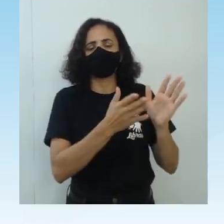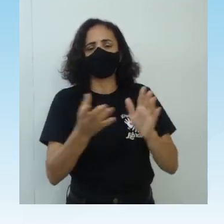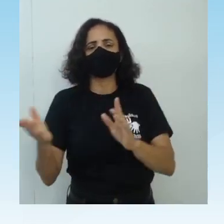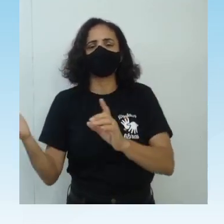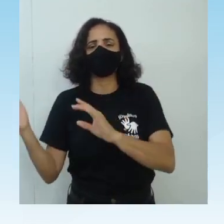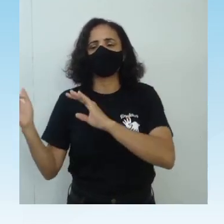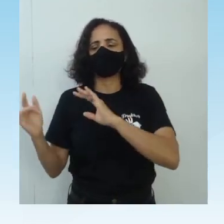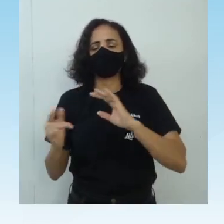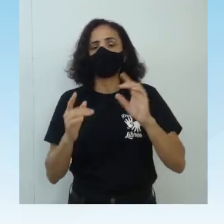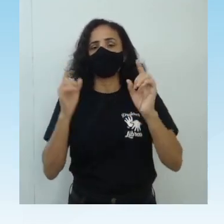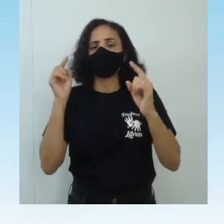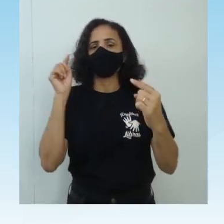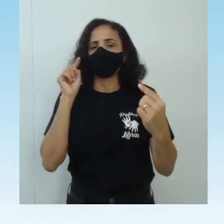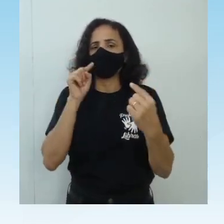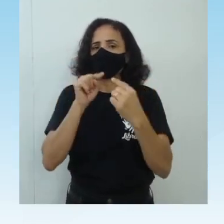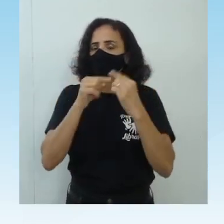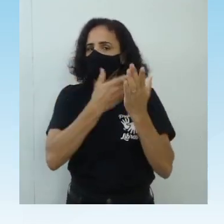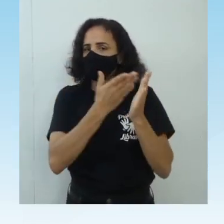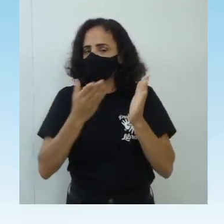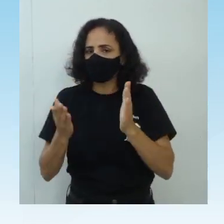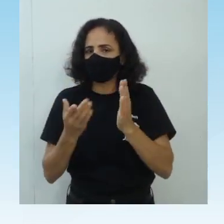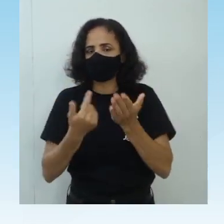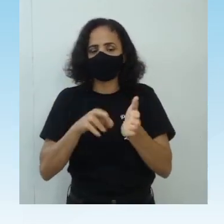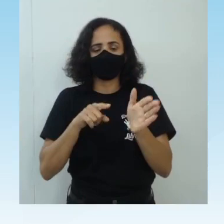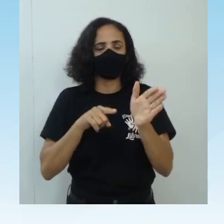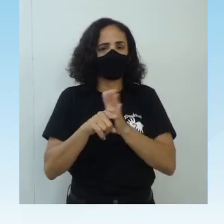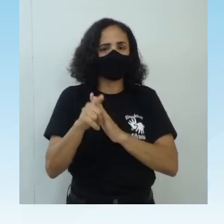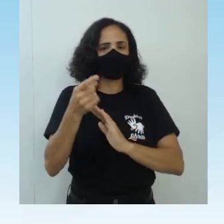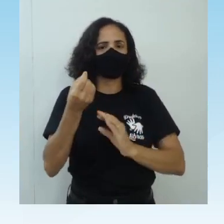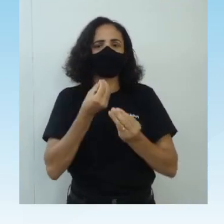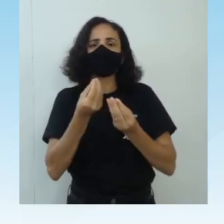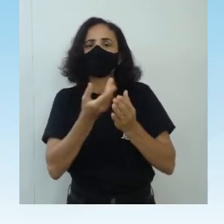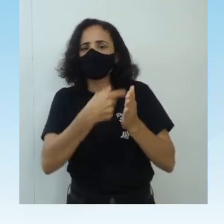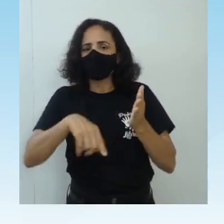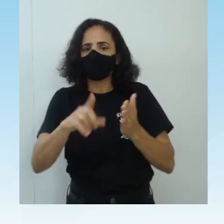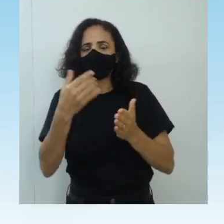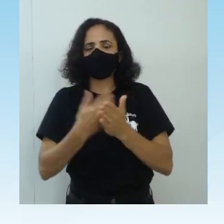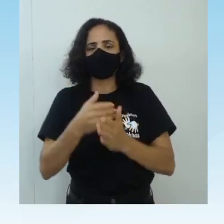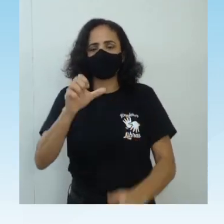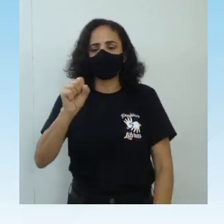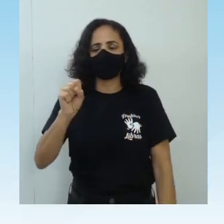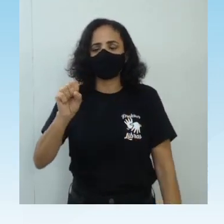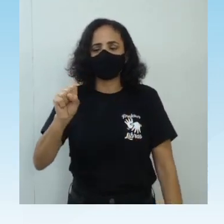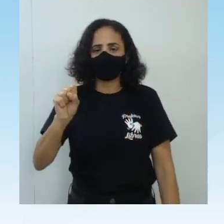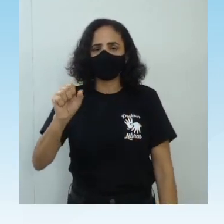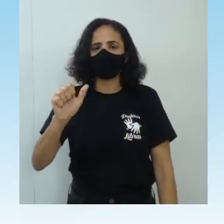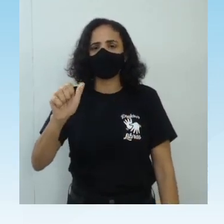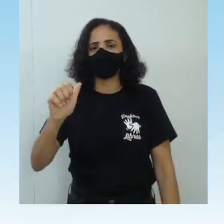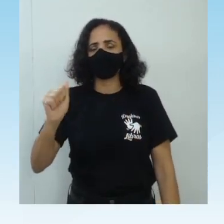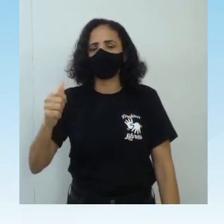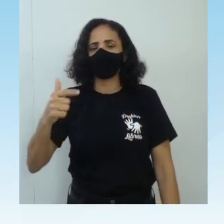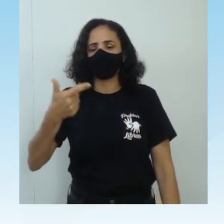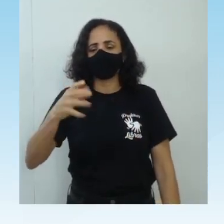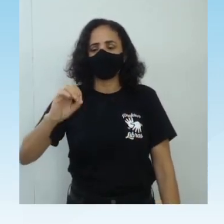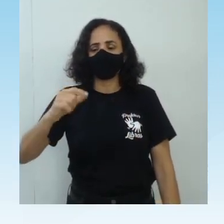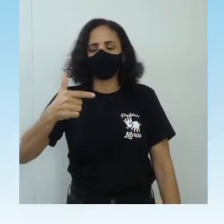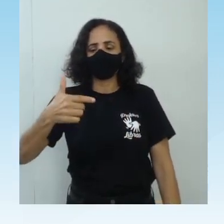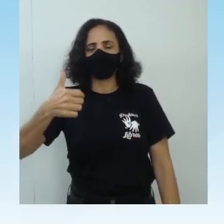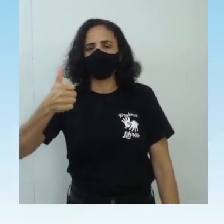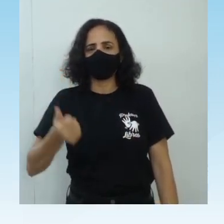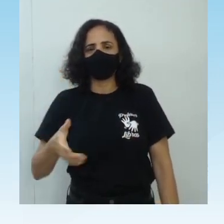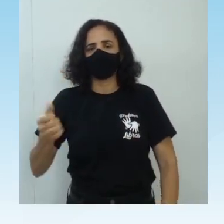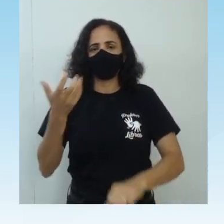o manual, essas questões serão de acordo com o manual do SSA 2021, da disciplina de